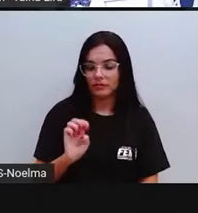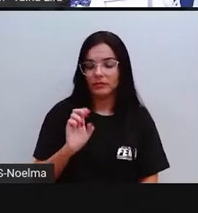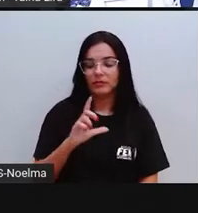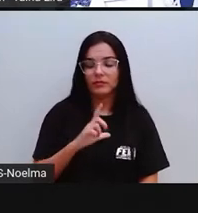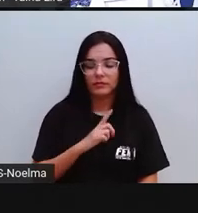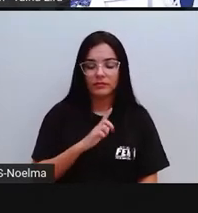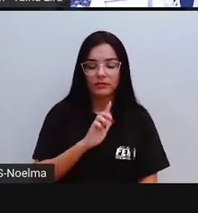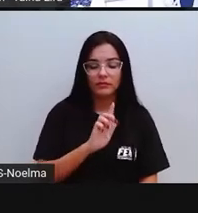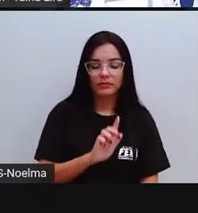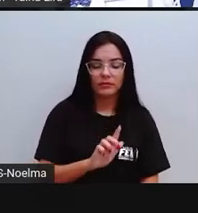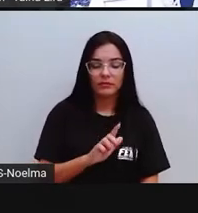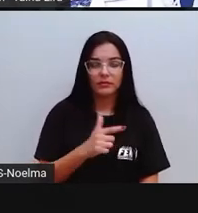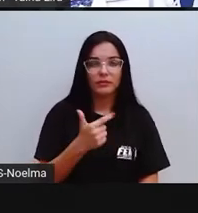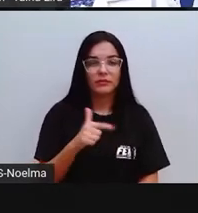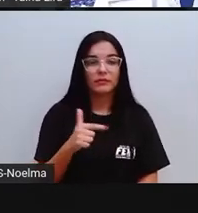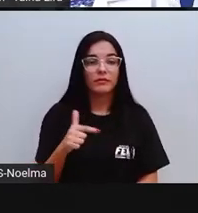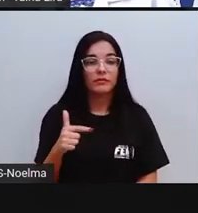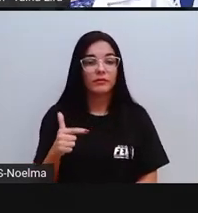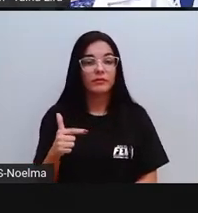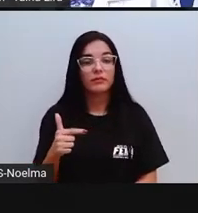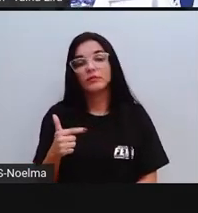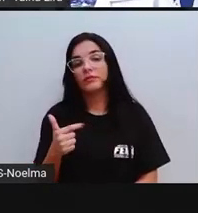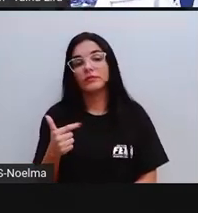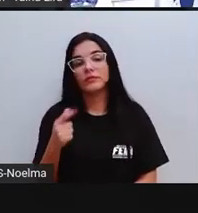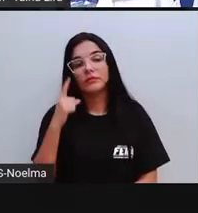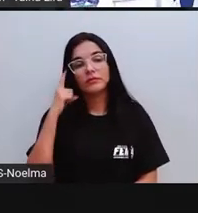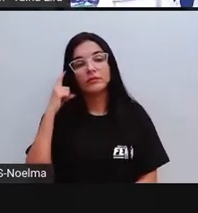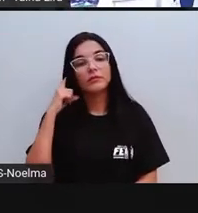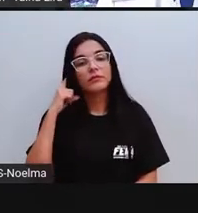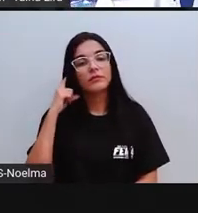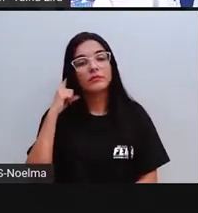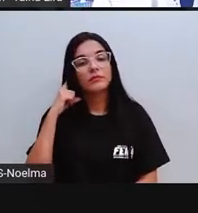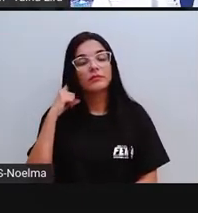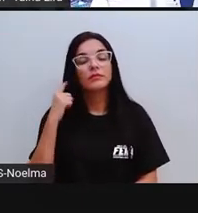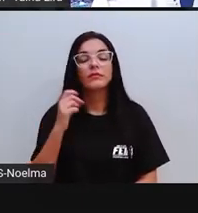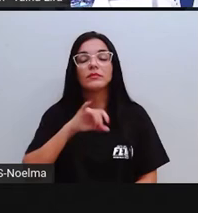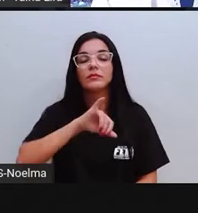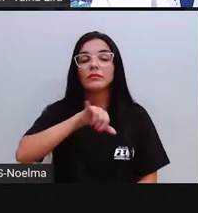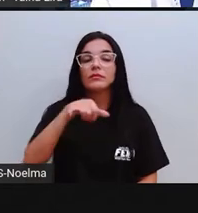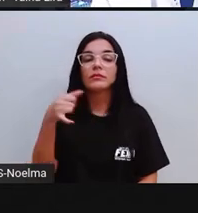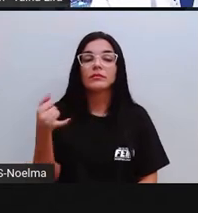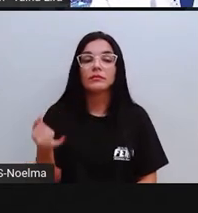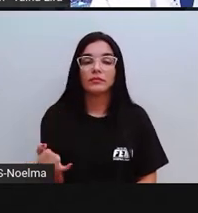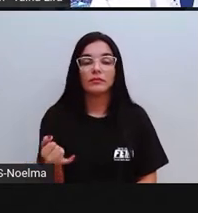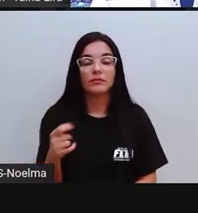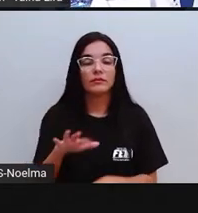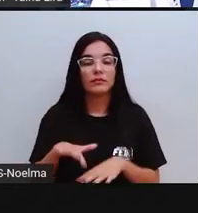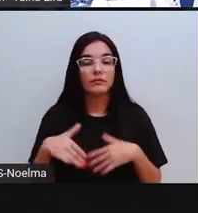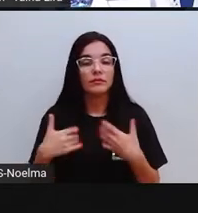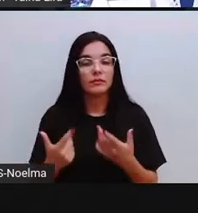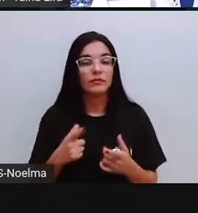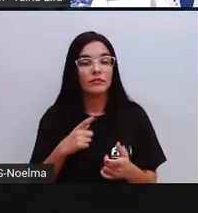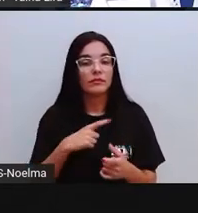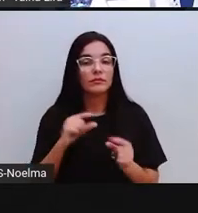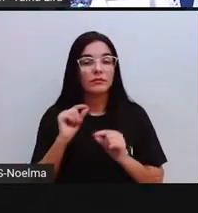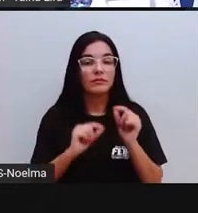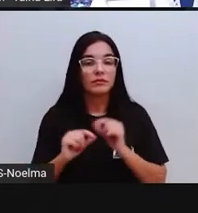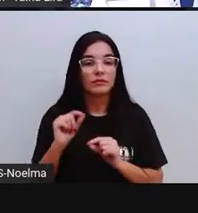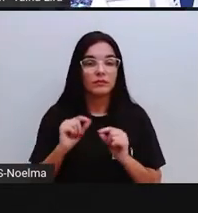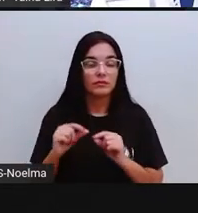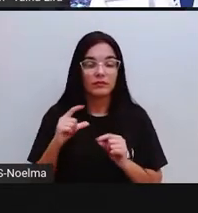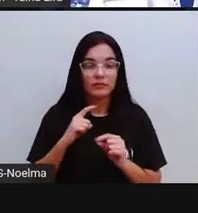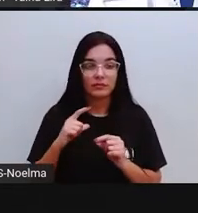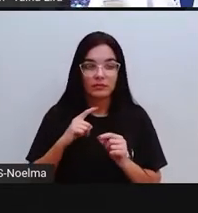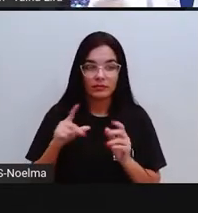tem som de G, não é G, é guerra. Por quê? Ó, para o G ficar com o som de G, nesse